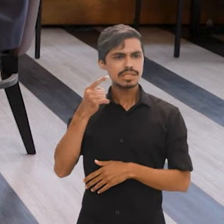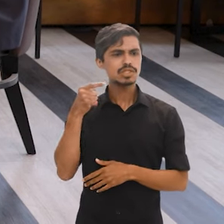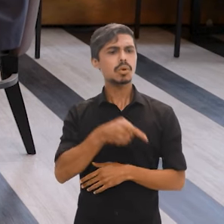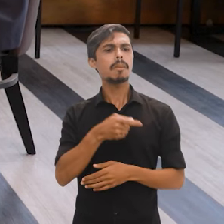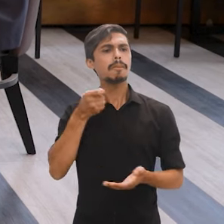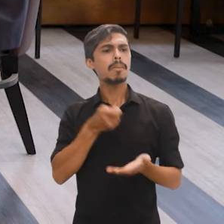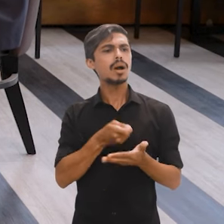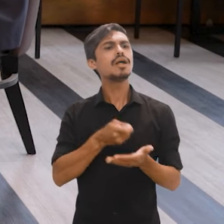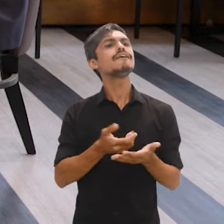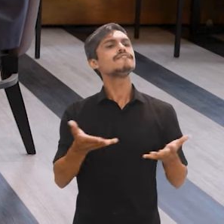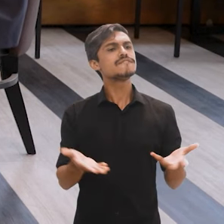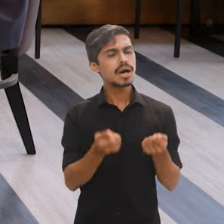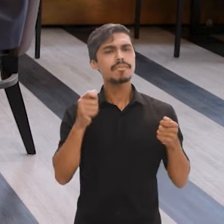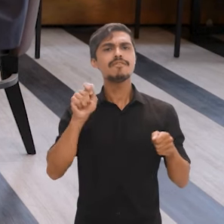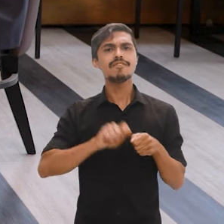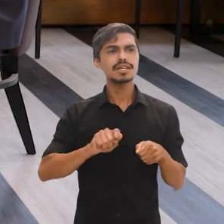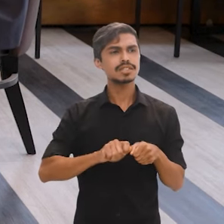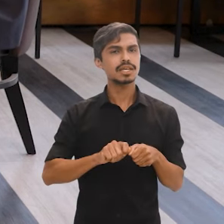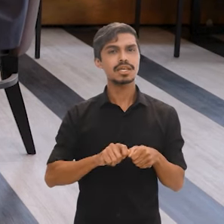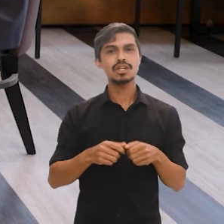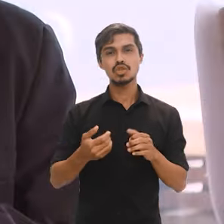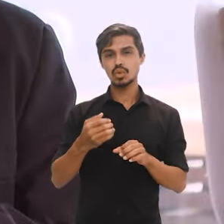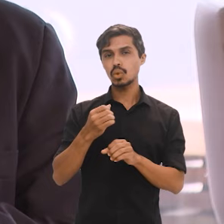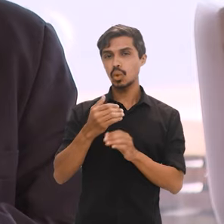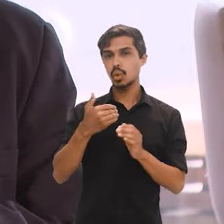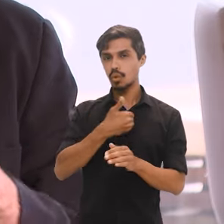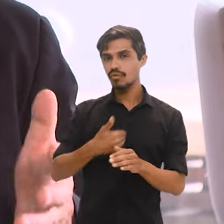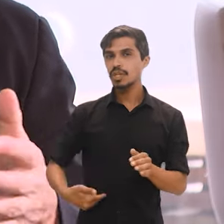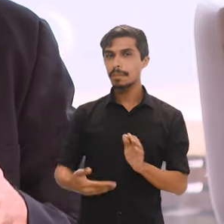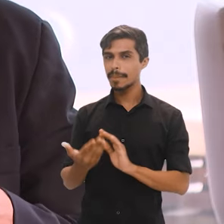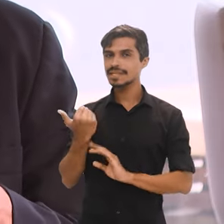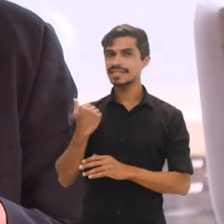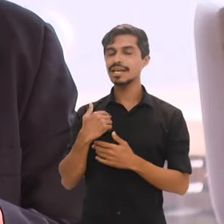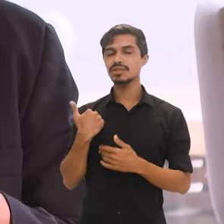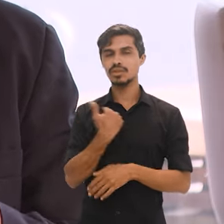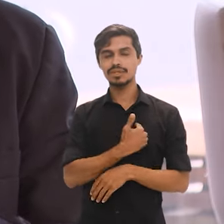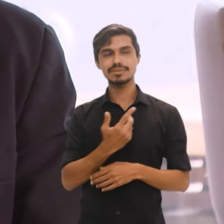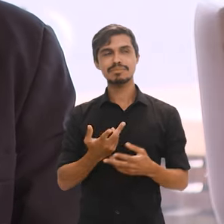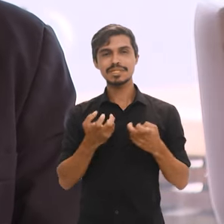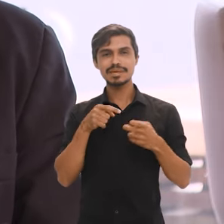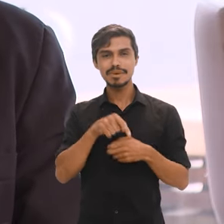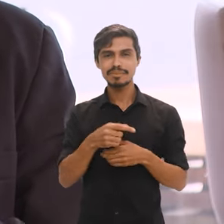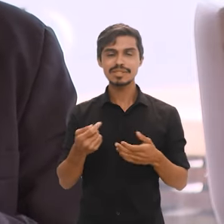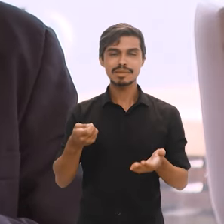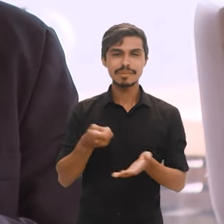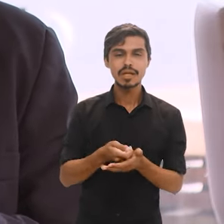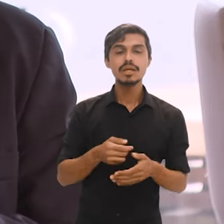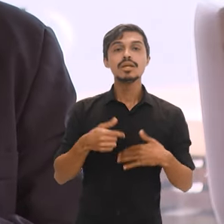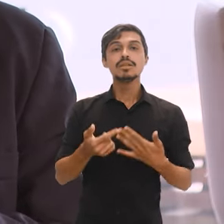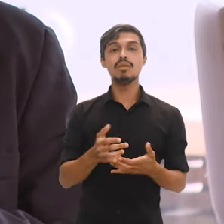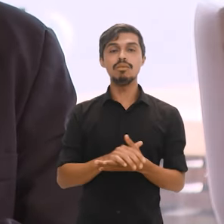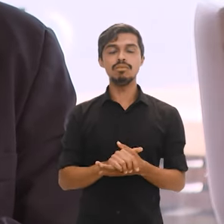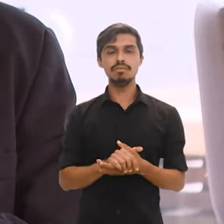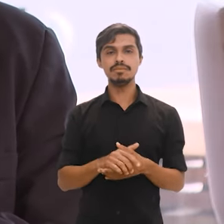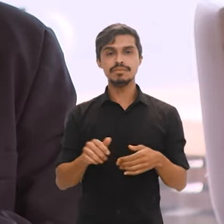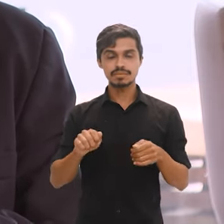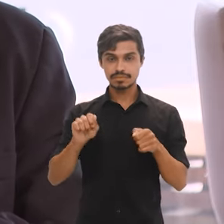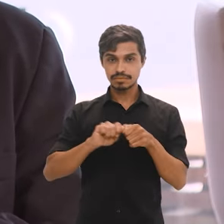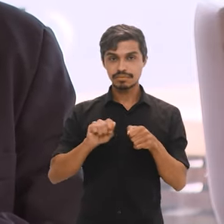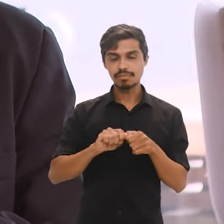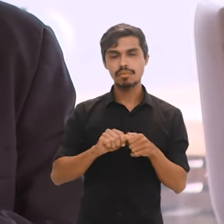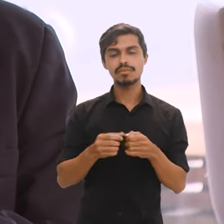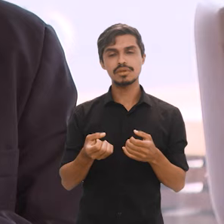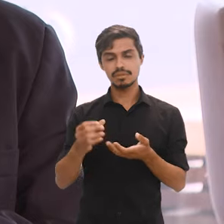o censo dependendo do governo passado. E, ao mesmo tempo, também a quantidade de recursos que foi utilizada para fazer o censo